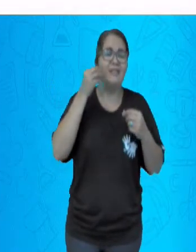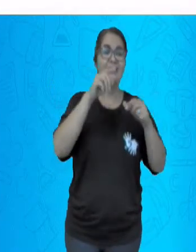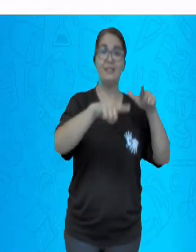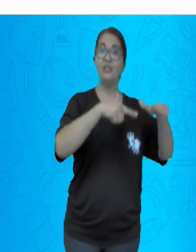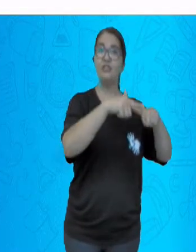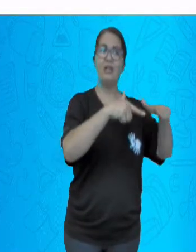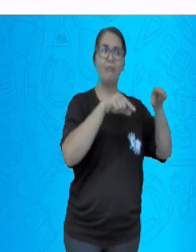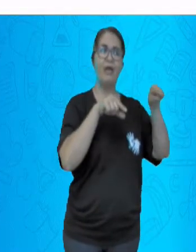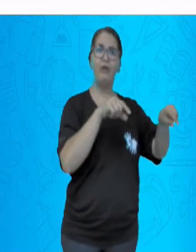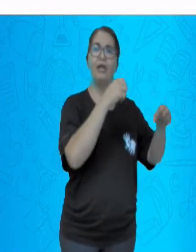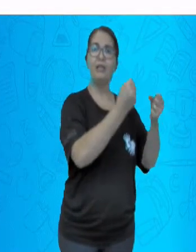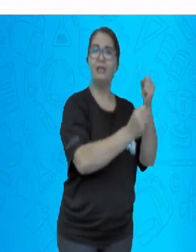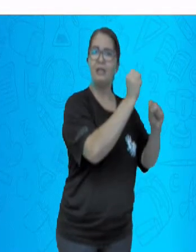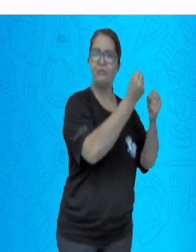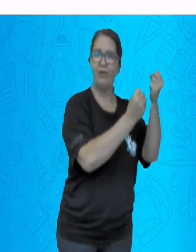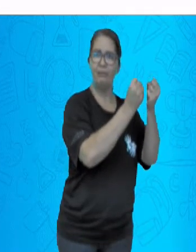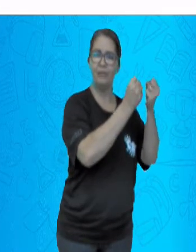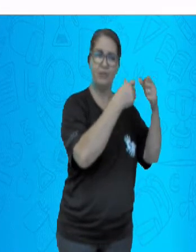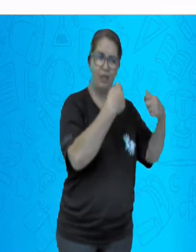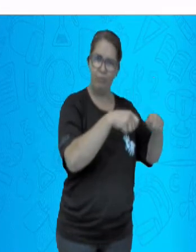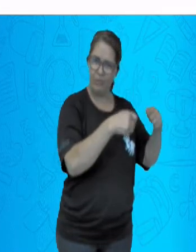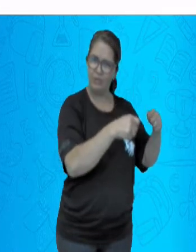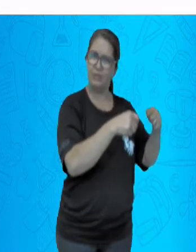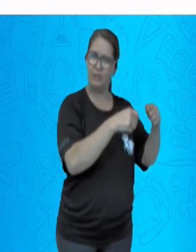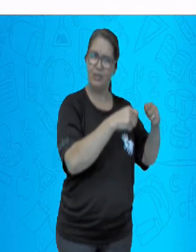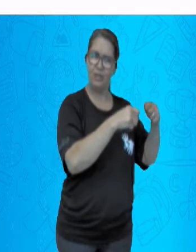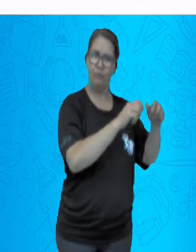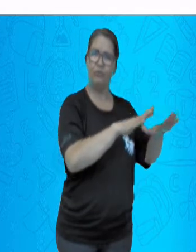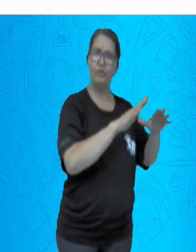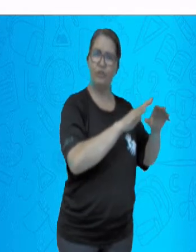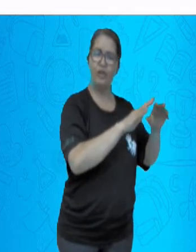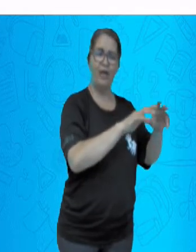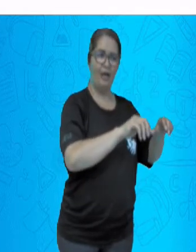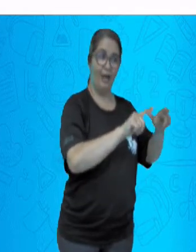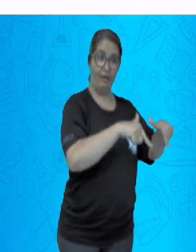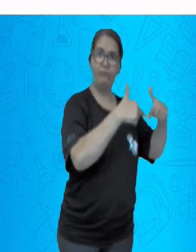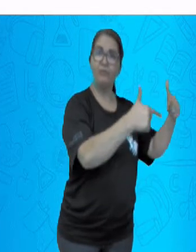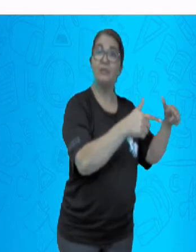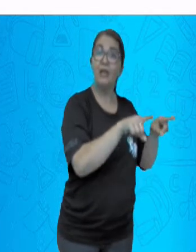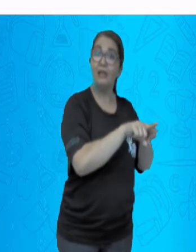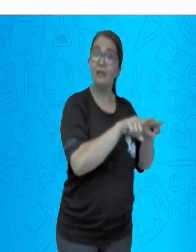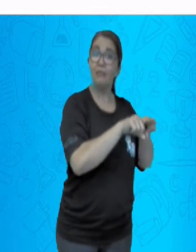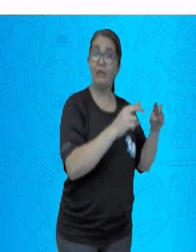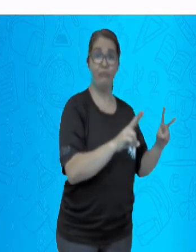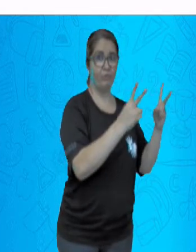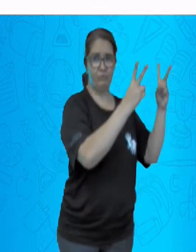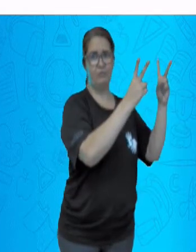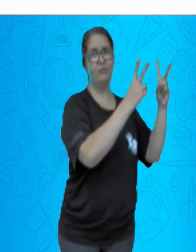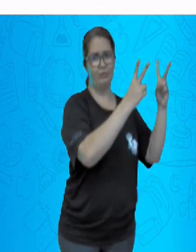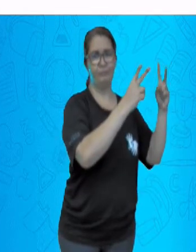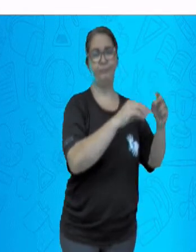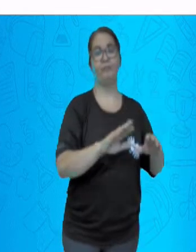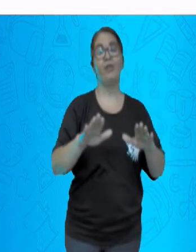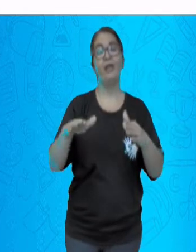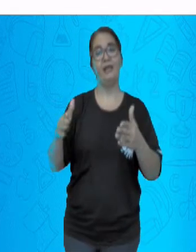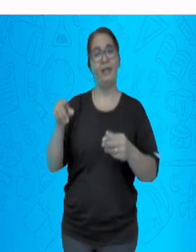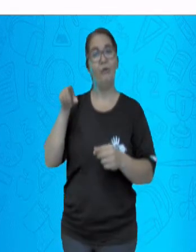fábrico. O estado de São Paulo e o Rio de Janeiro foi a maior